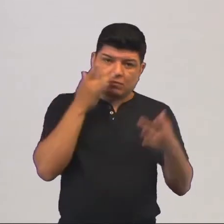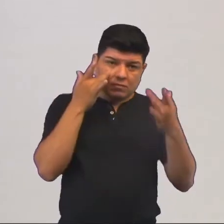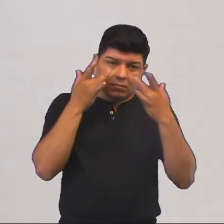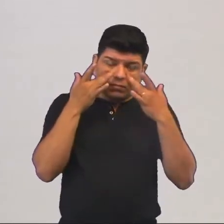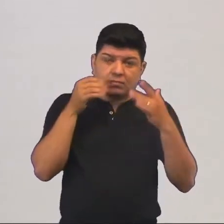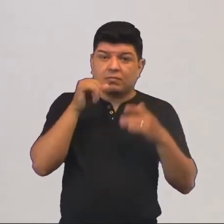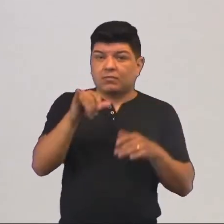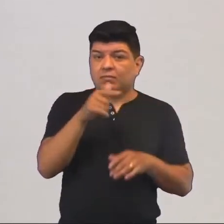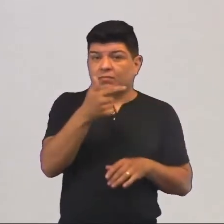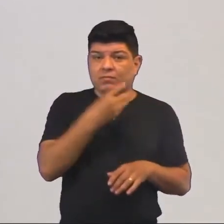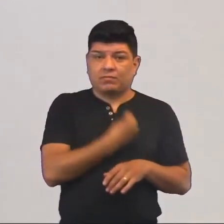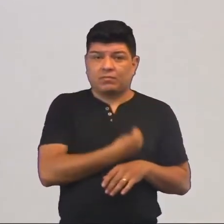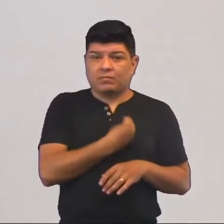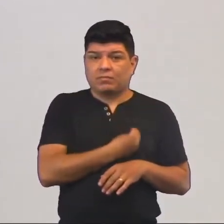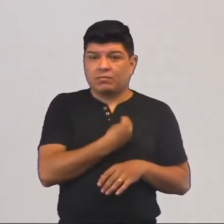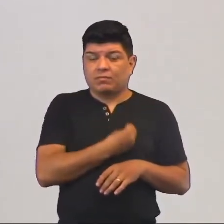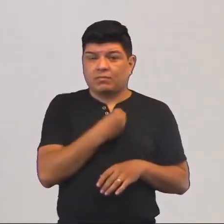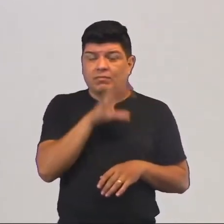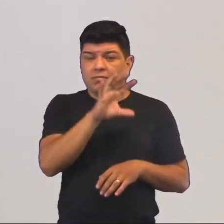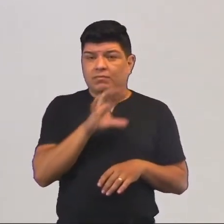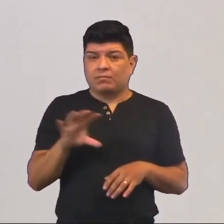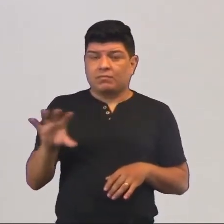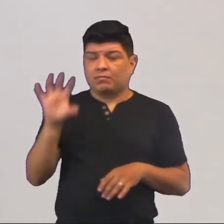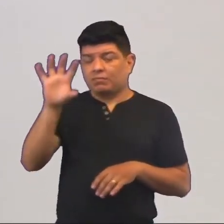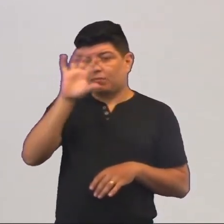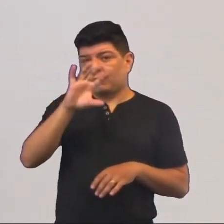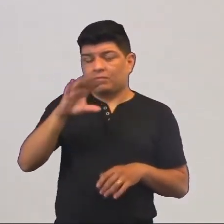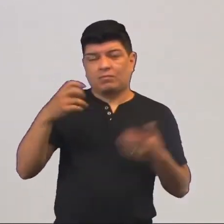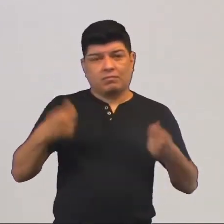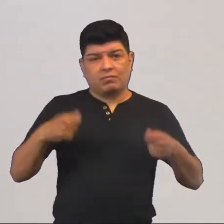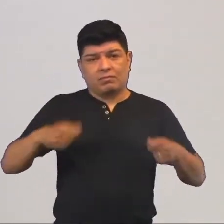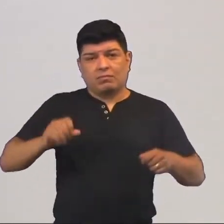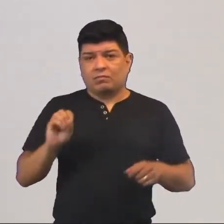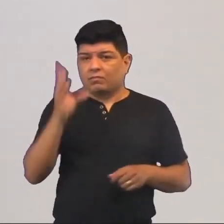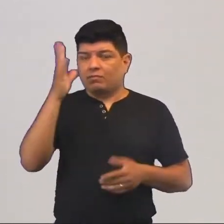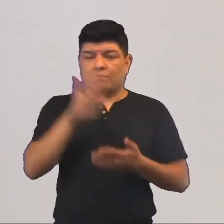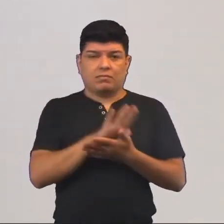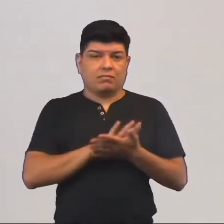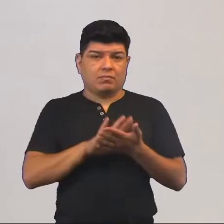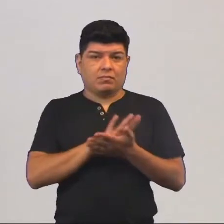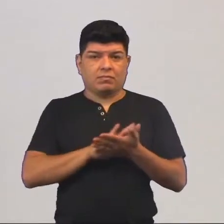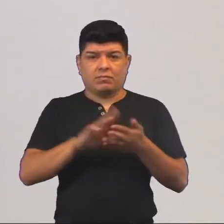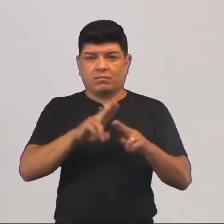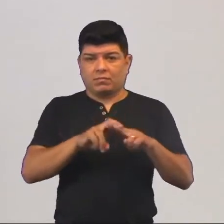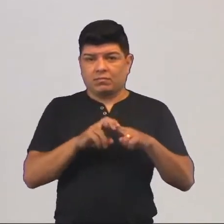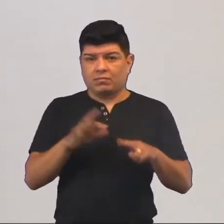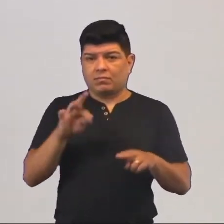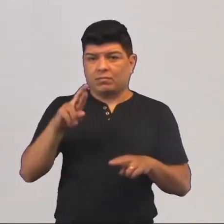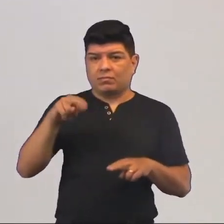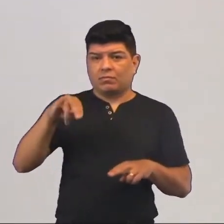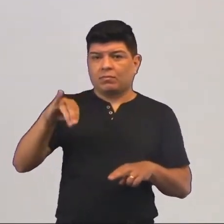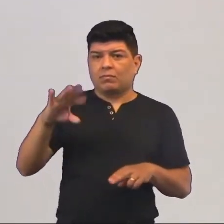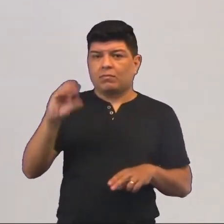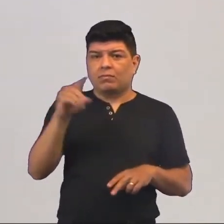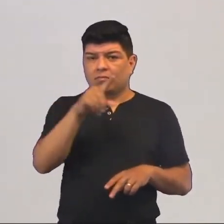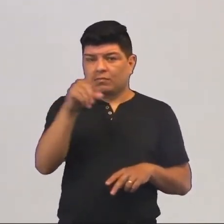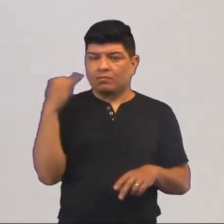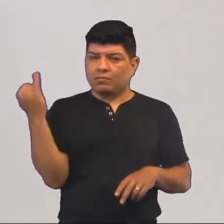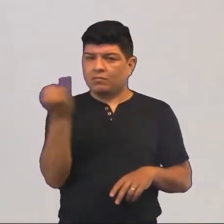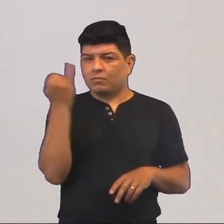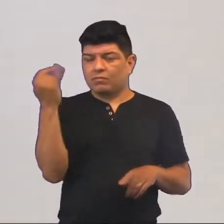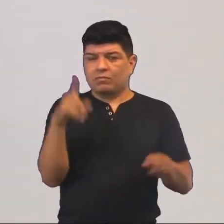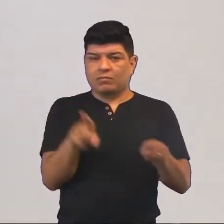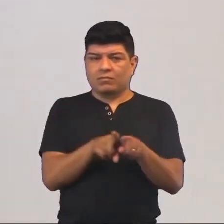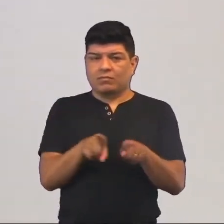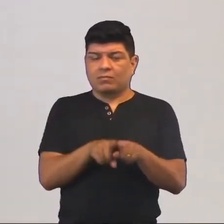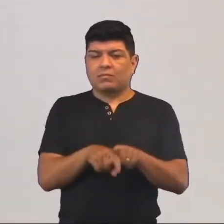Porque se você não tiver lá, a atmosfera que a peça precisa não vai acontecer. Então, Francisco, você fique ciente de que você é importante,